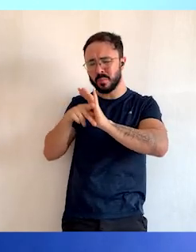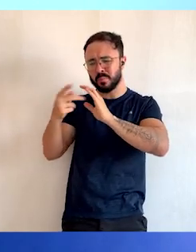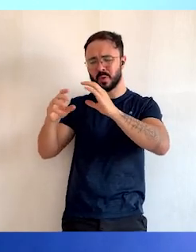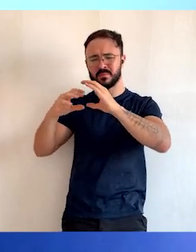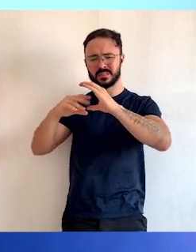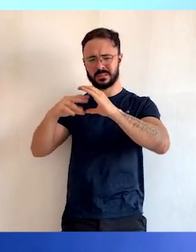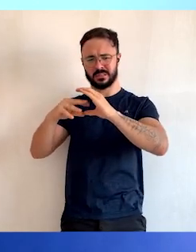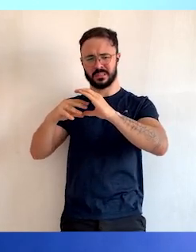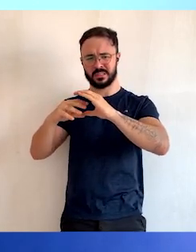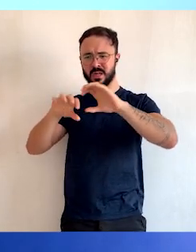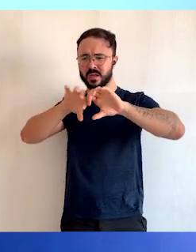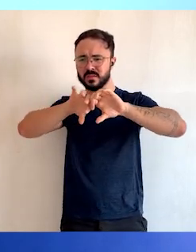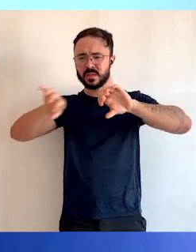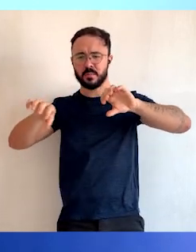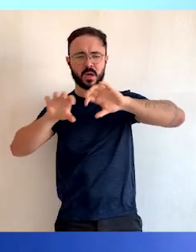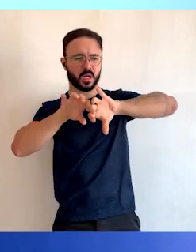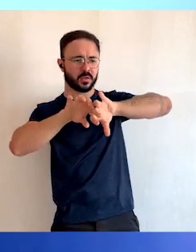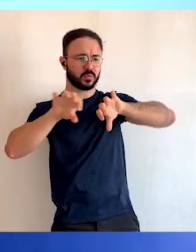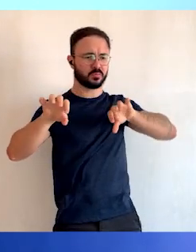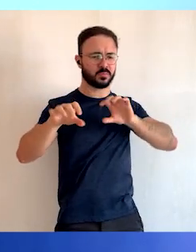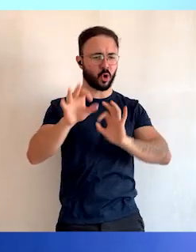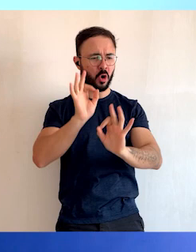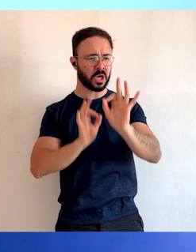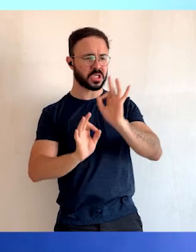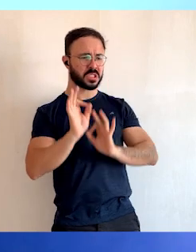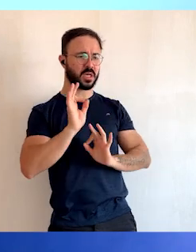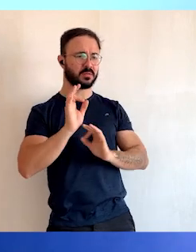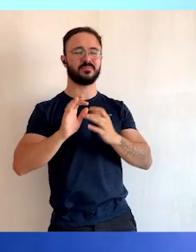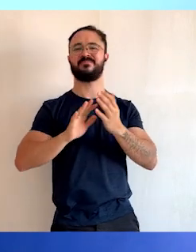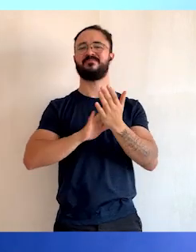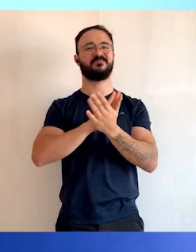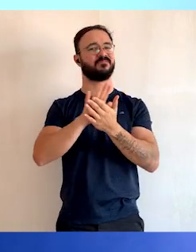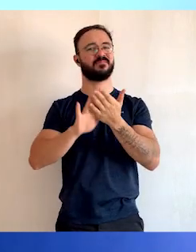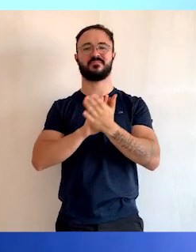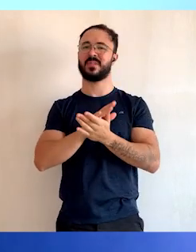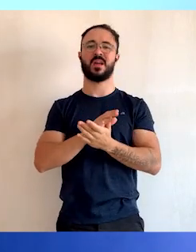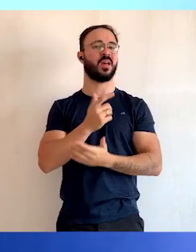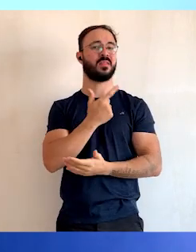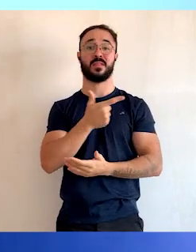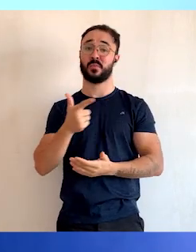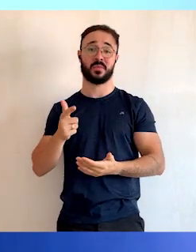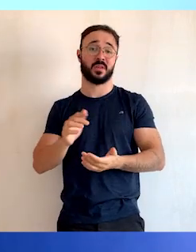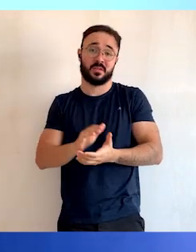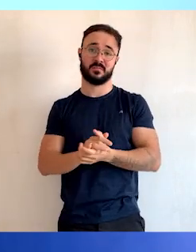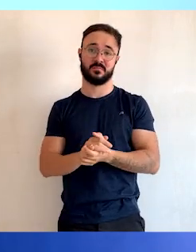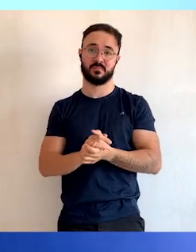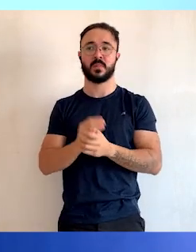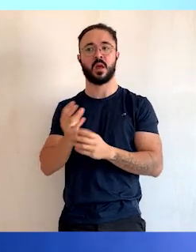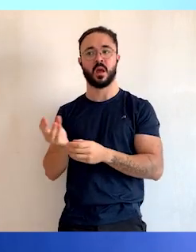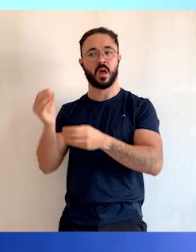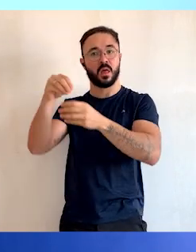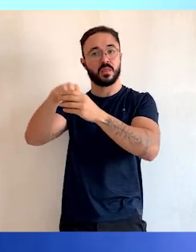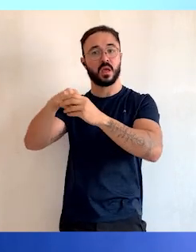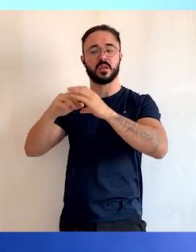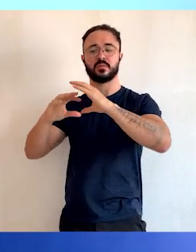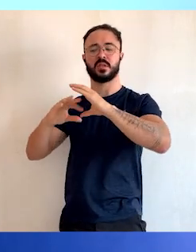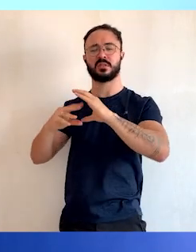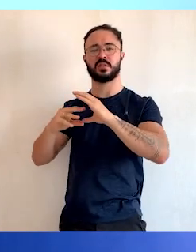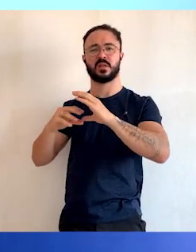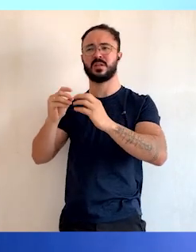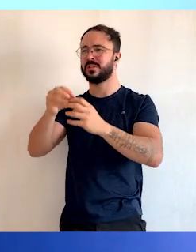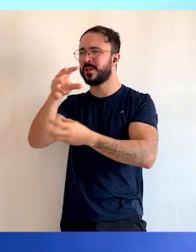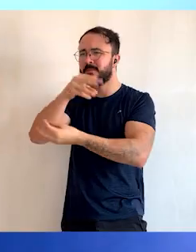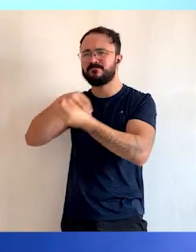material genético do restante da substância aquosa que tem nela, a substância